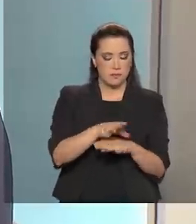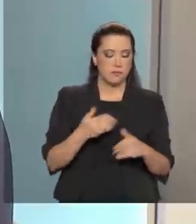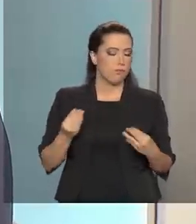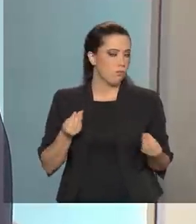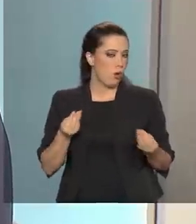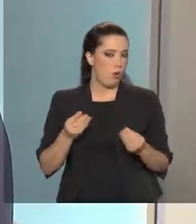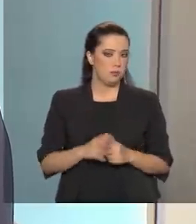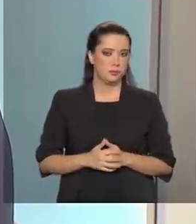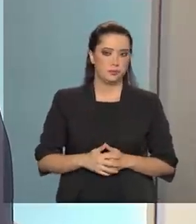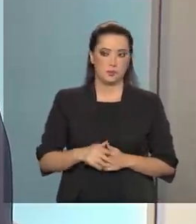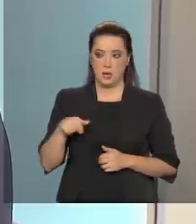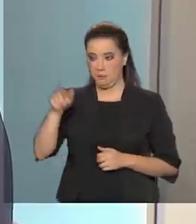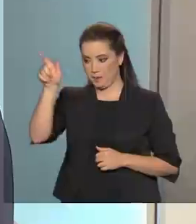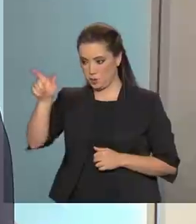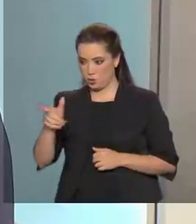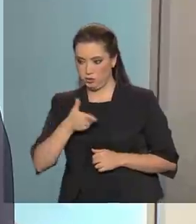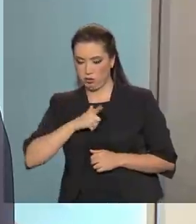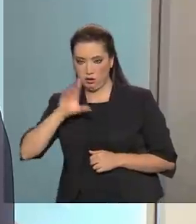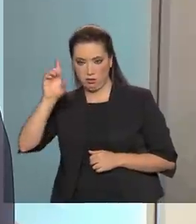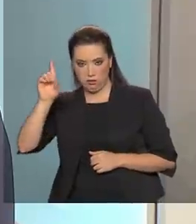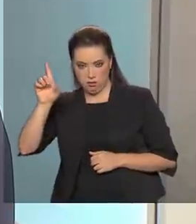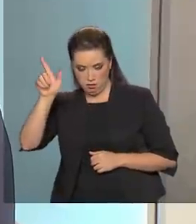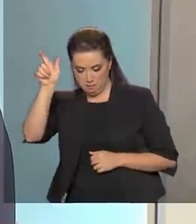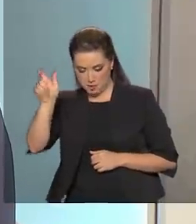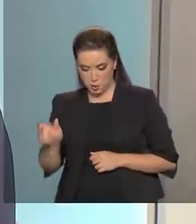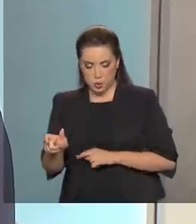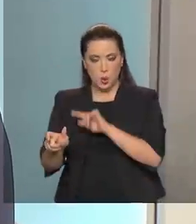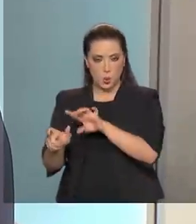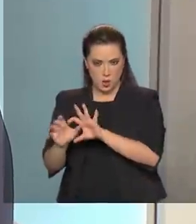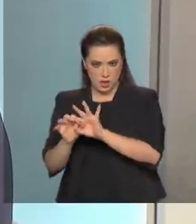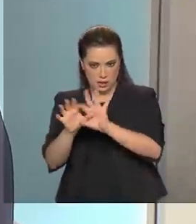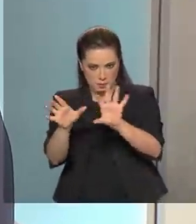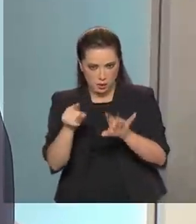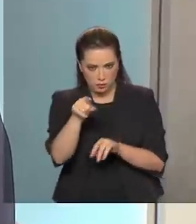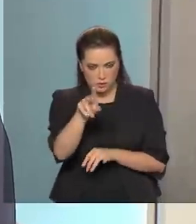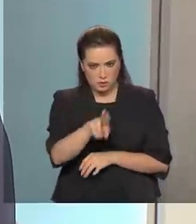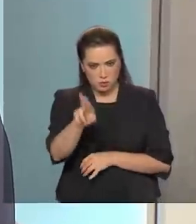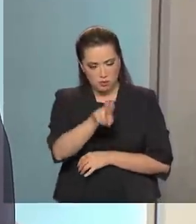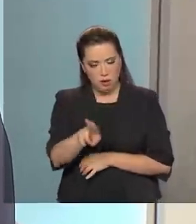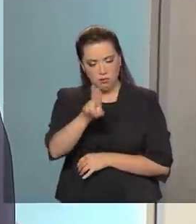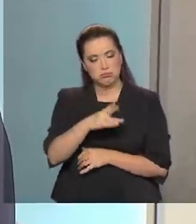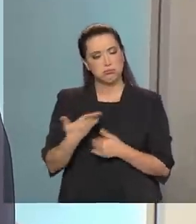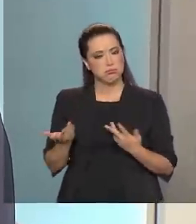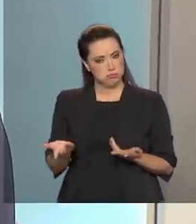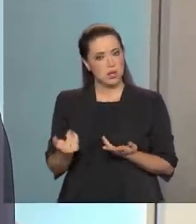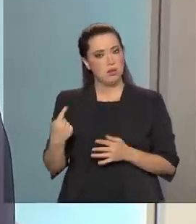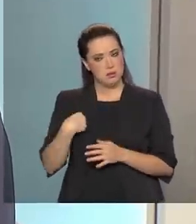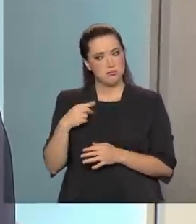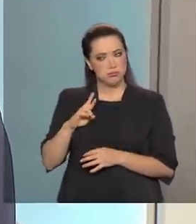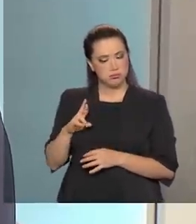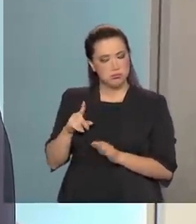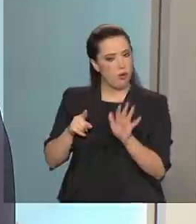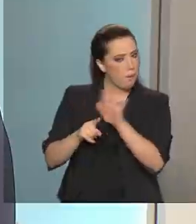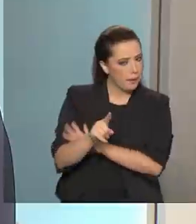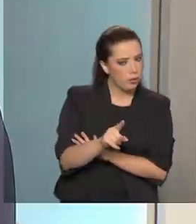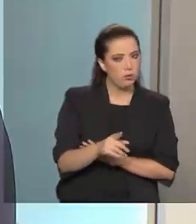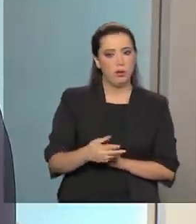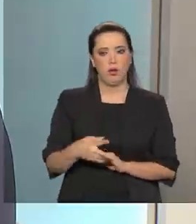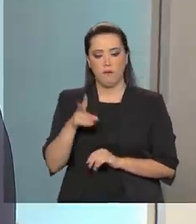O titular de dados realmente autorizou que aquilo seja feito?